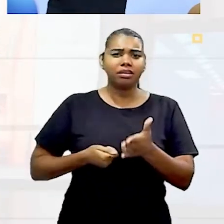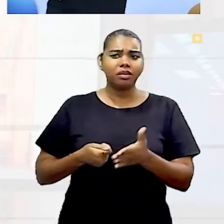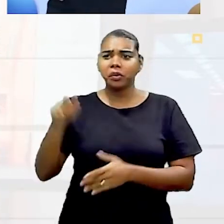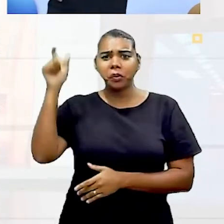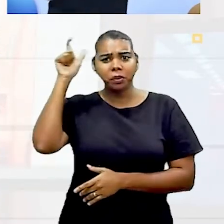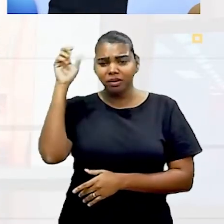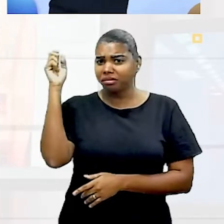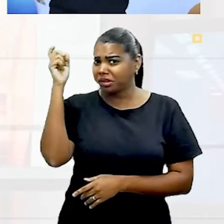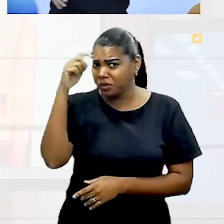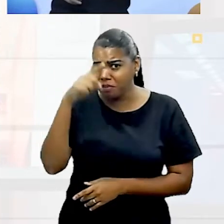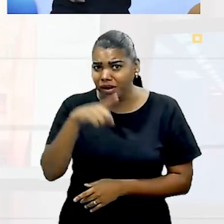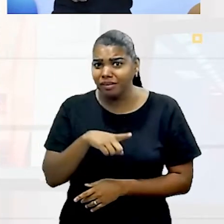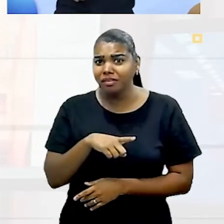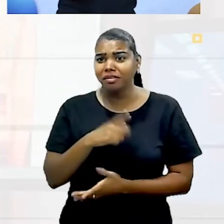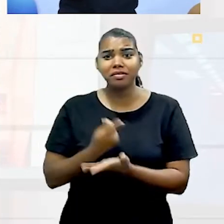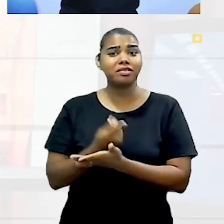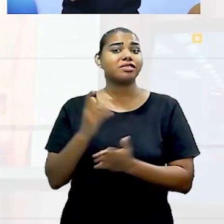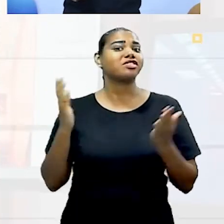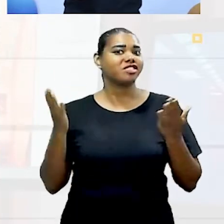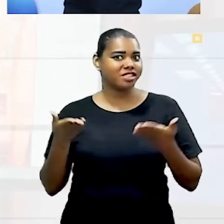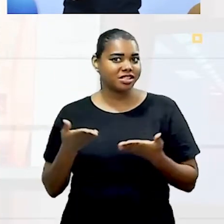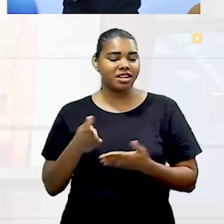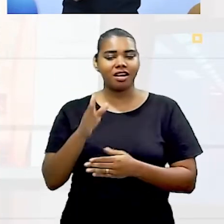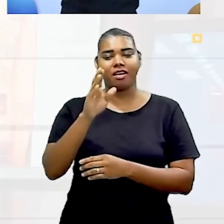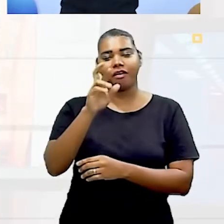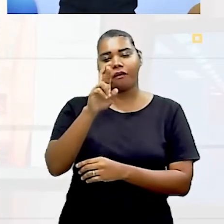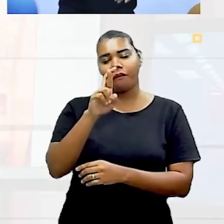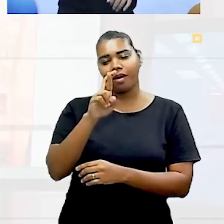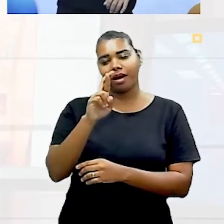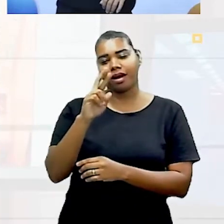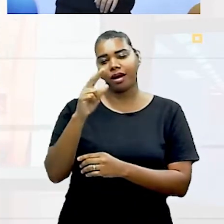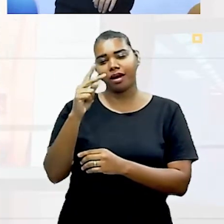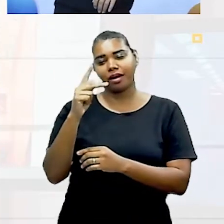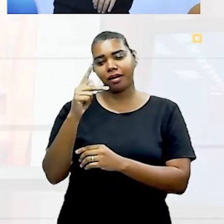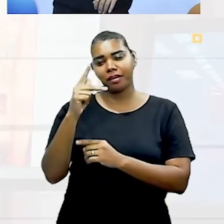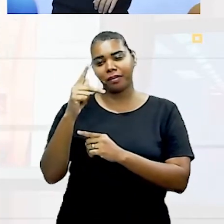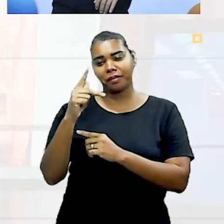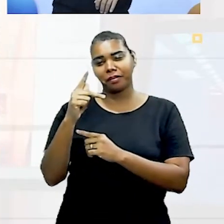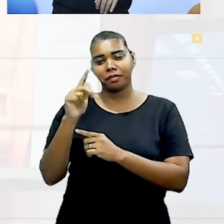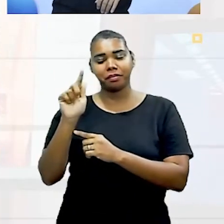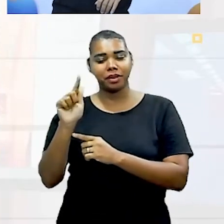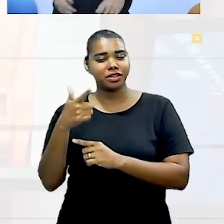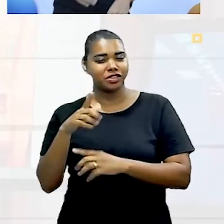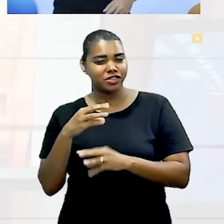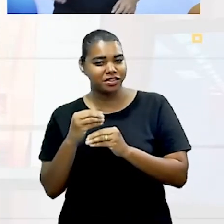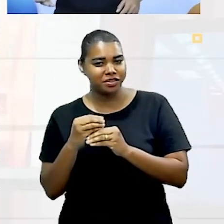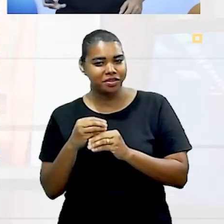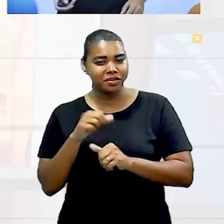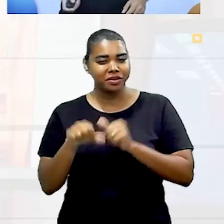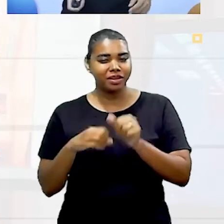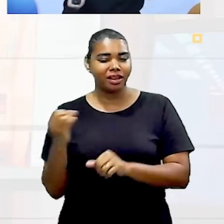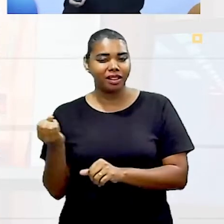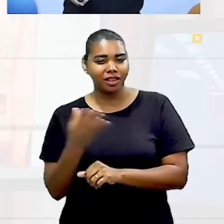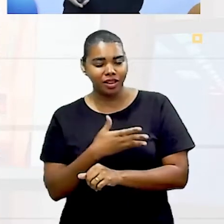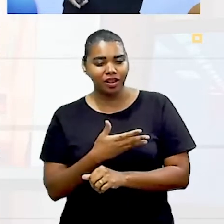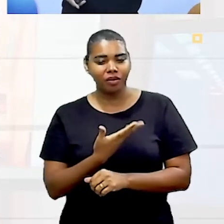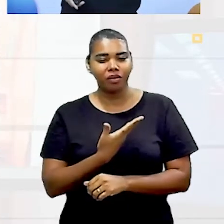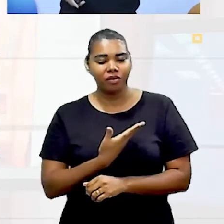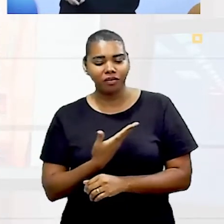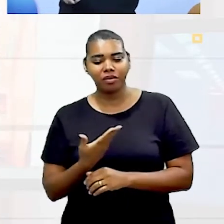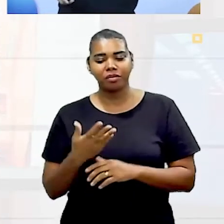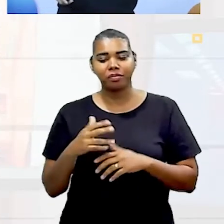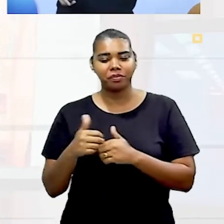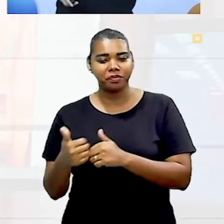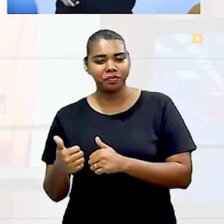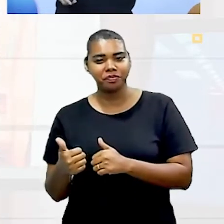mais difícil. Um jogo de RPG, não. Um jogo de RPG, você upa, arruma itens novos, aliados. E